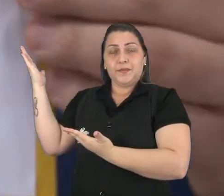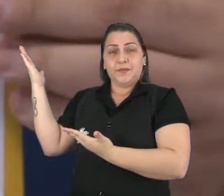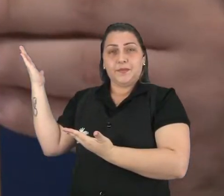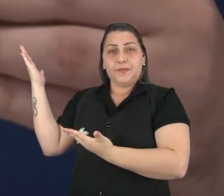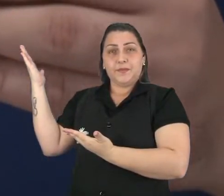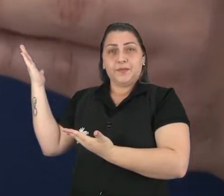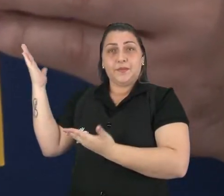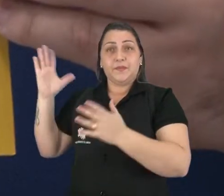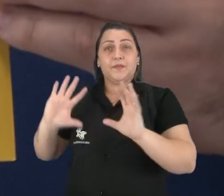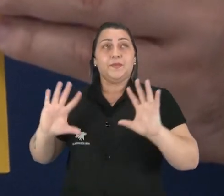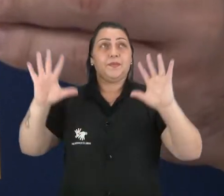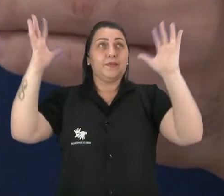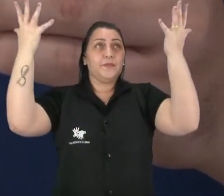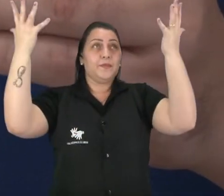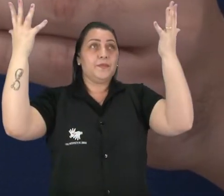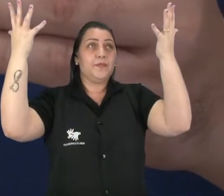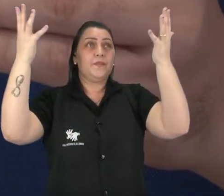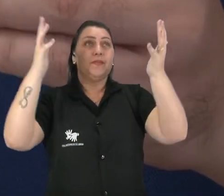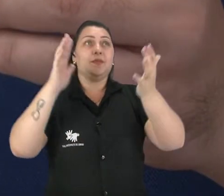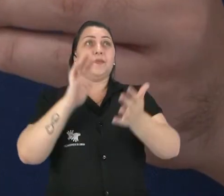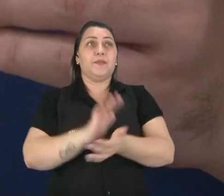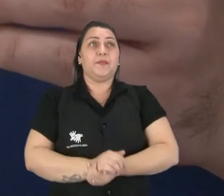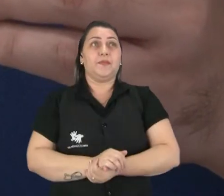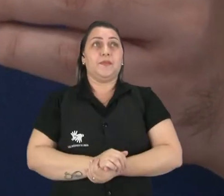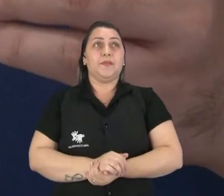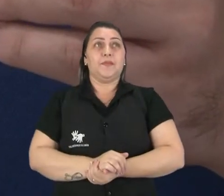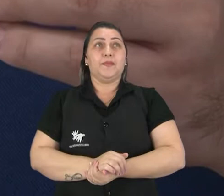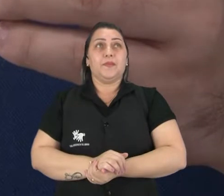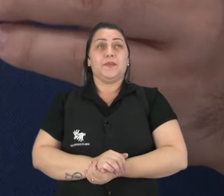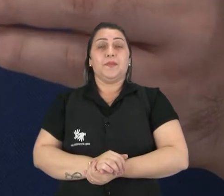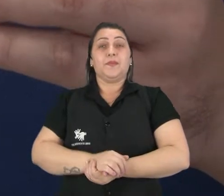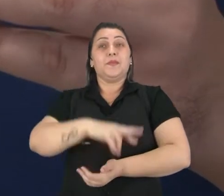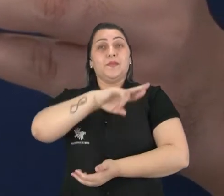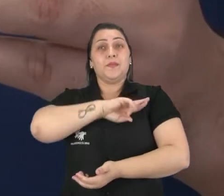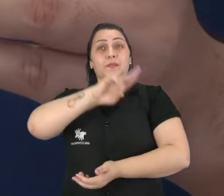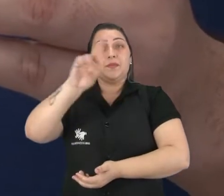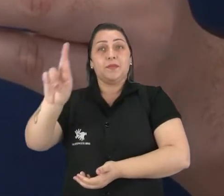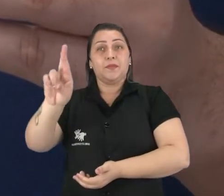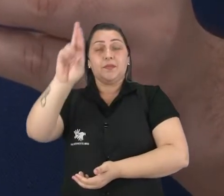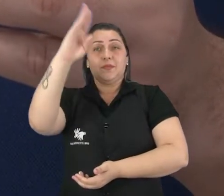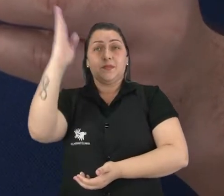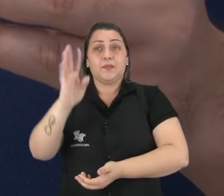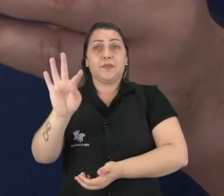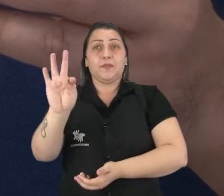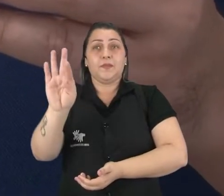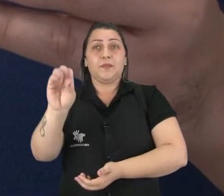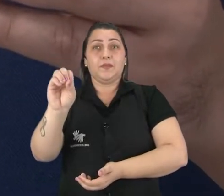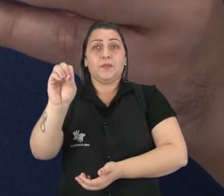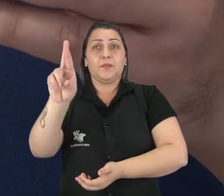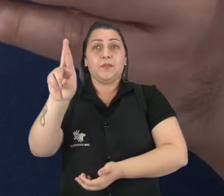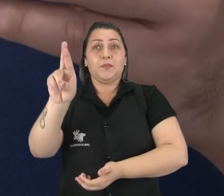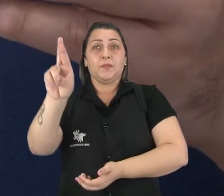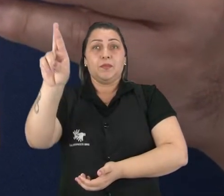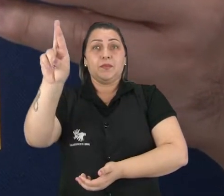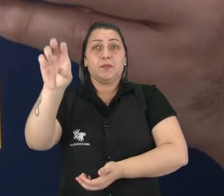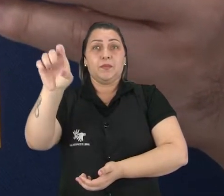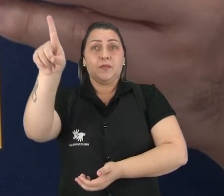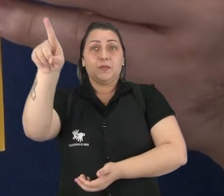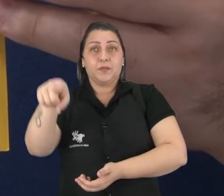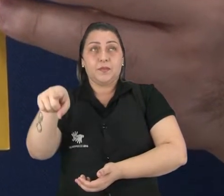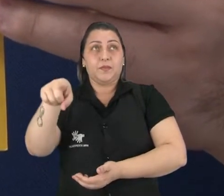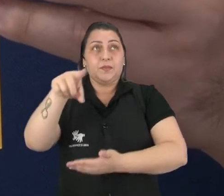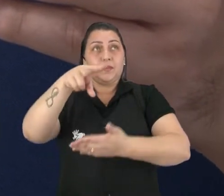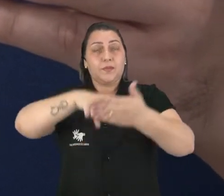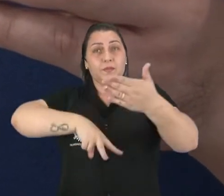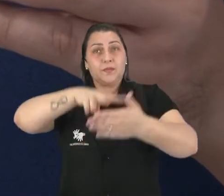É a festa, ó, festas religiosas no Brasil. Toré. Eu vou